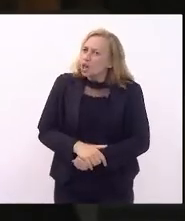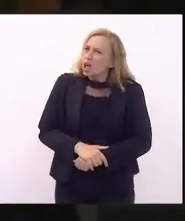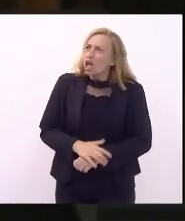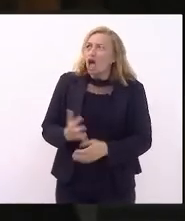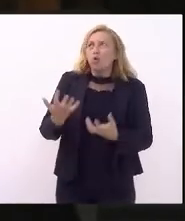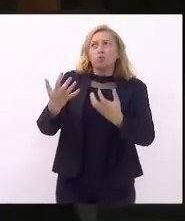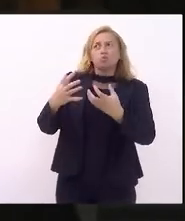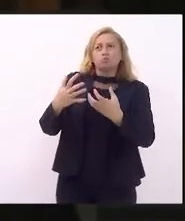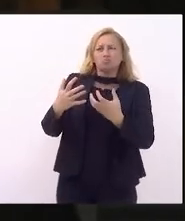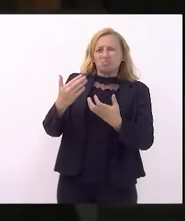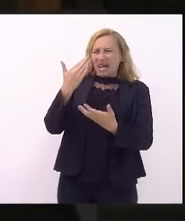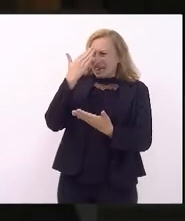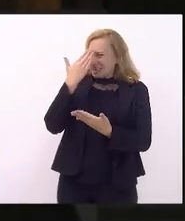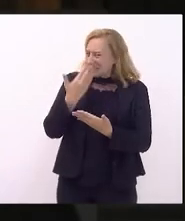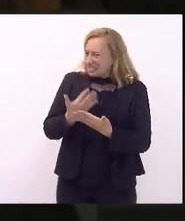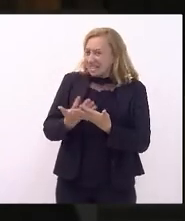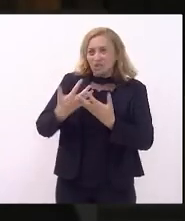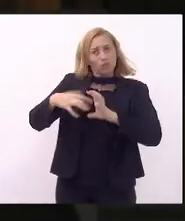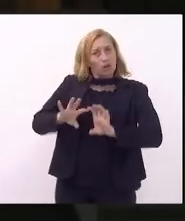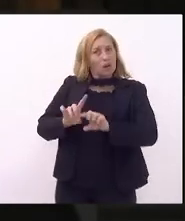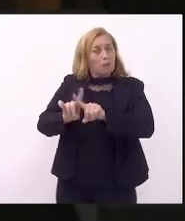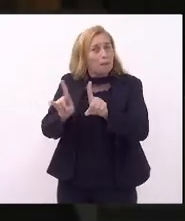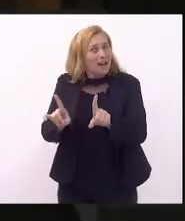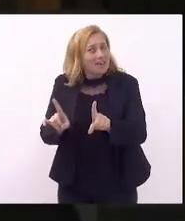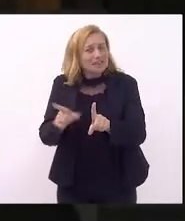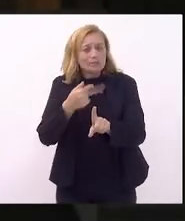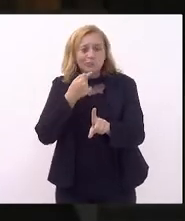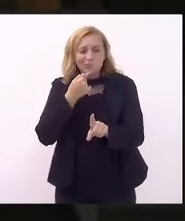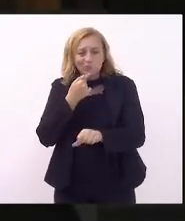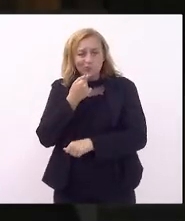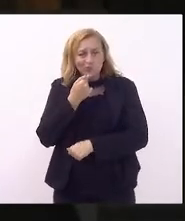quero acreditar, também não é